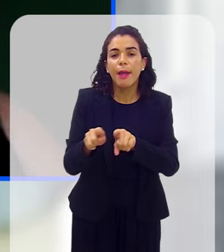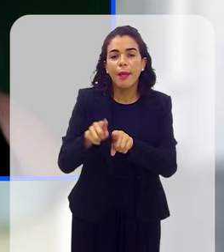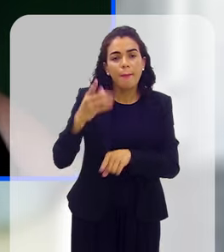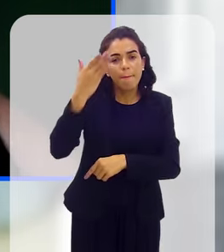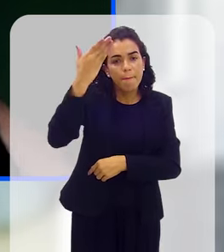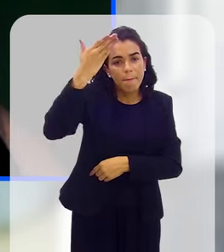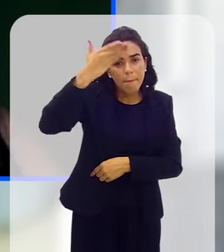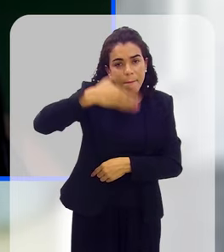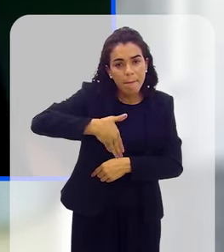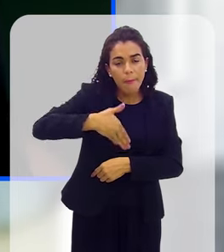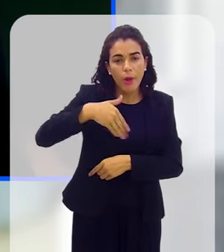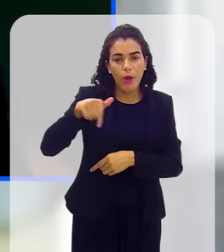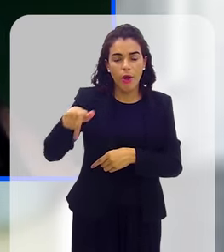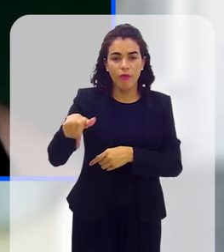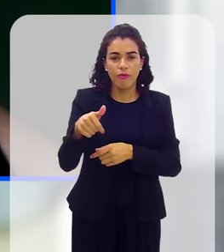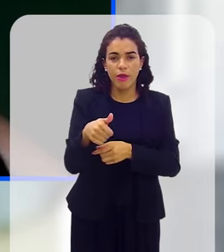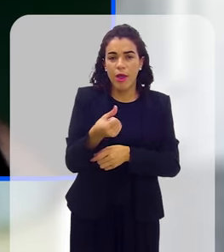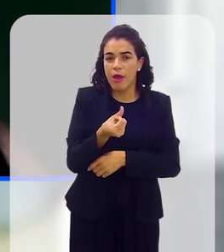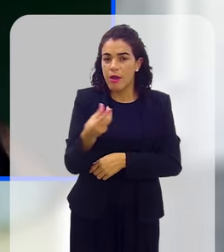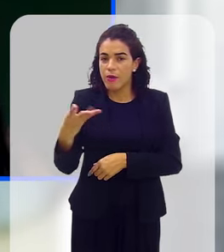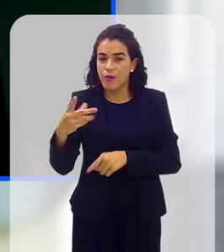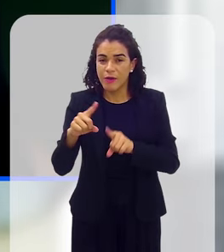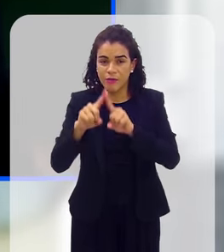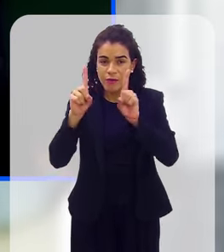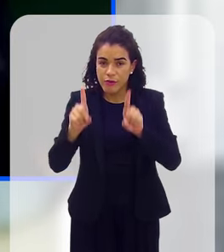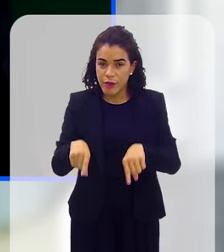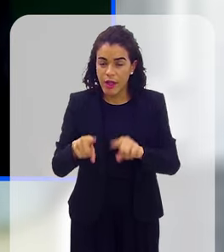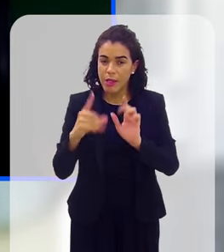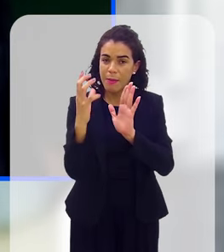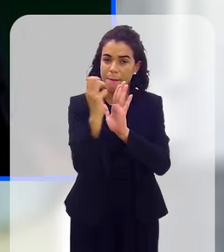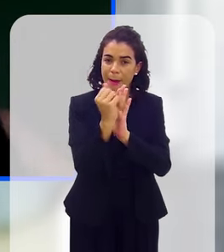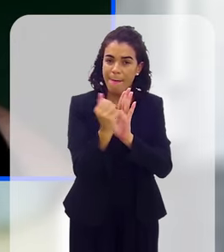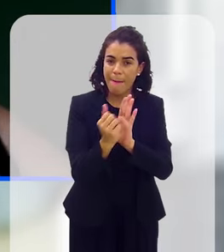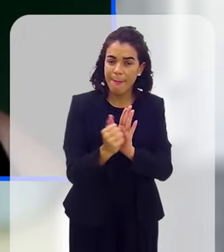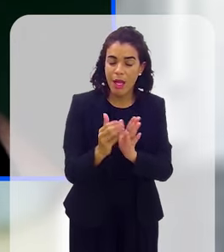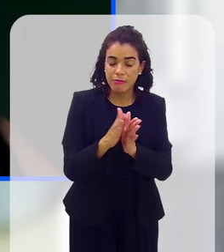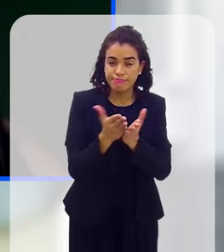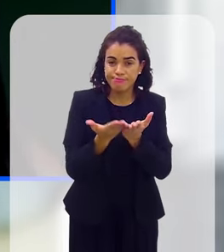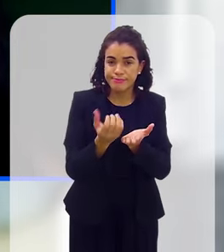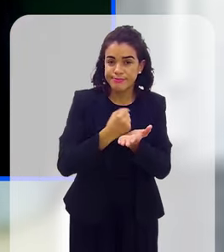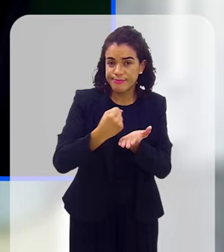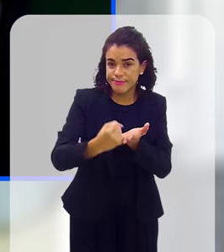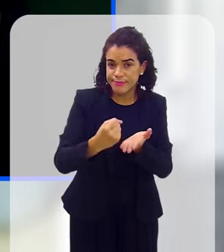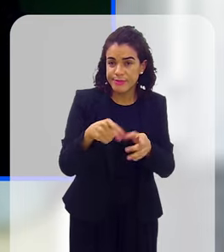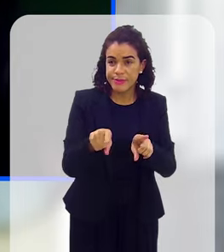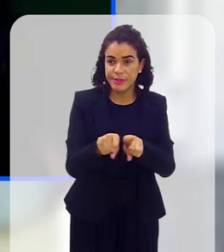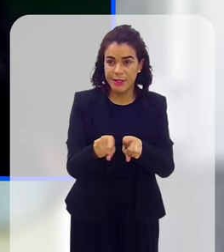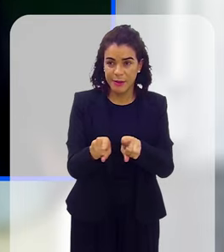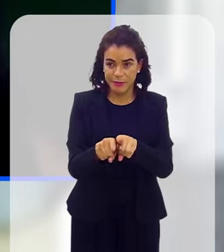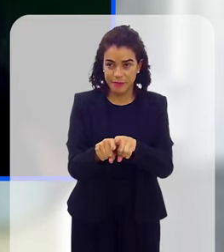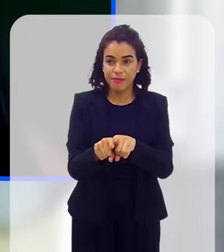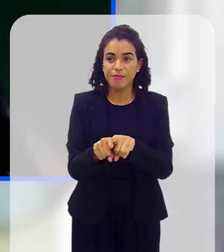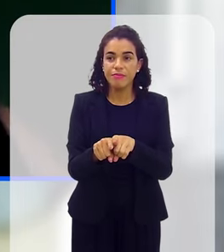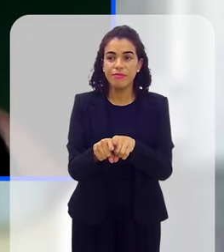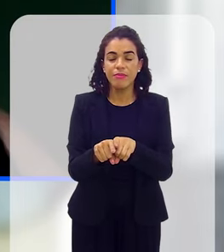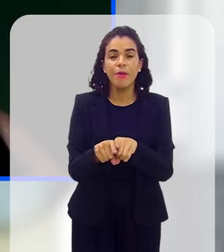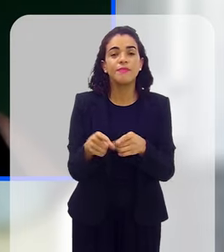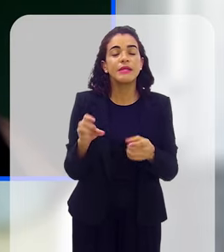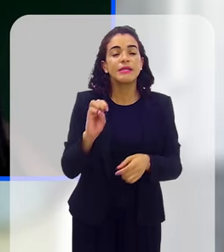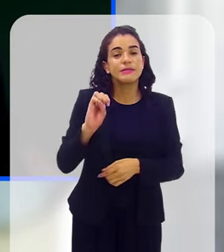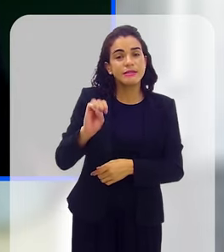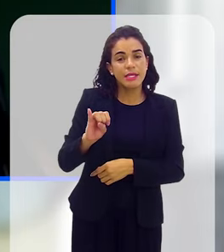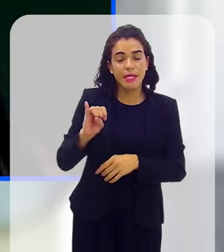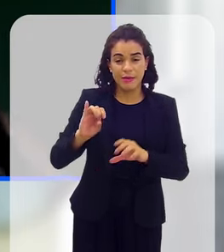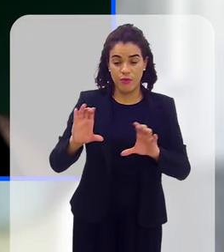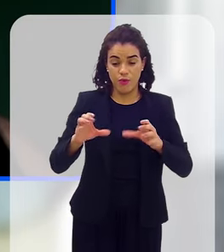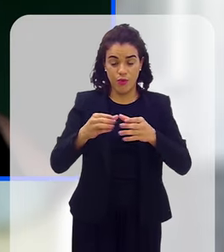do efetivo, do registro, na carteira, se o E-social agora está em dia, se